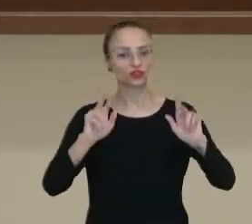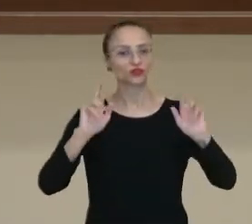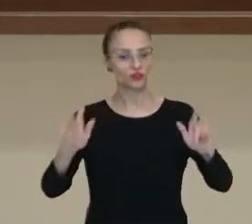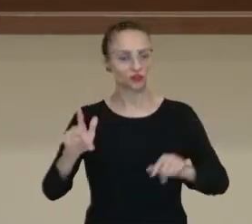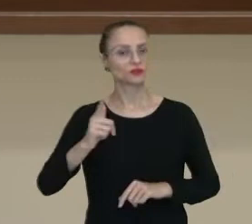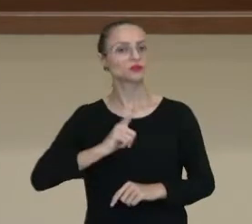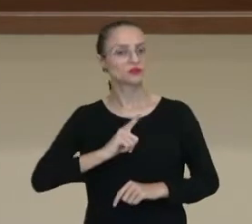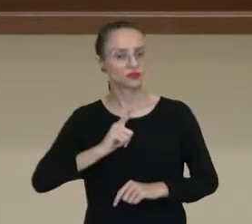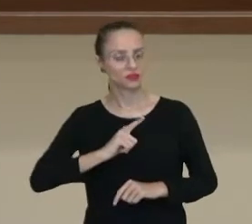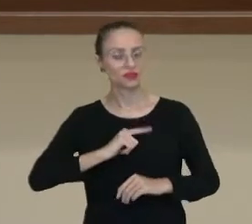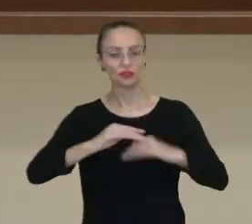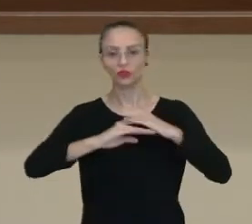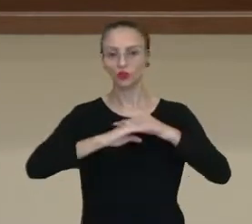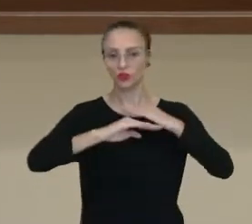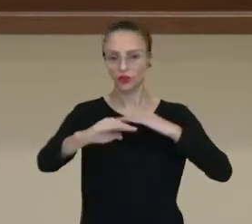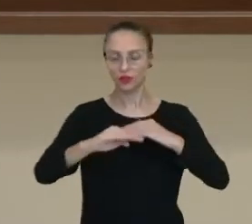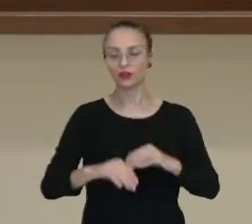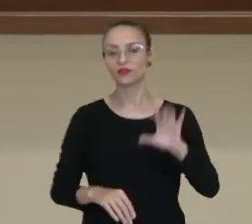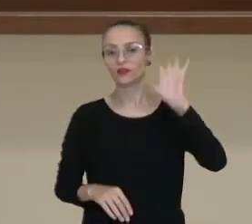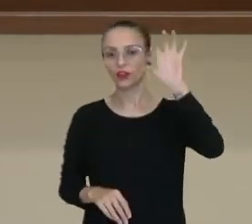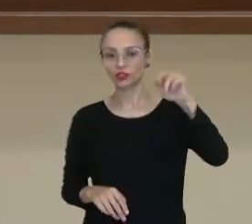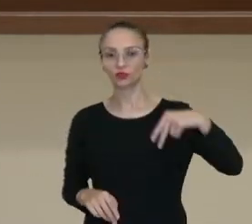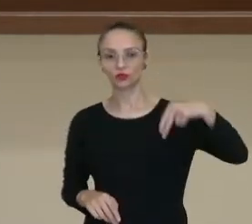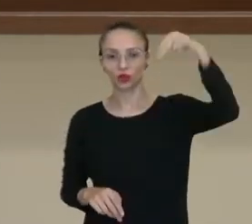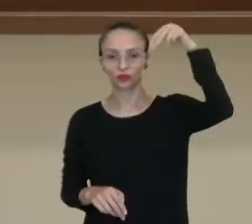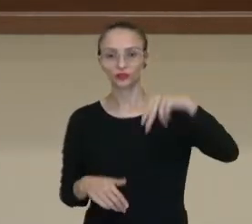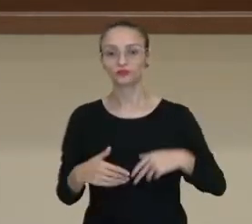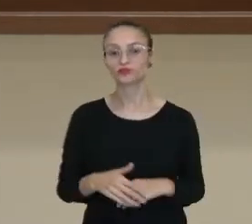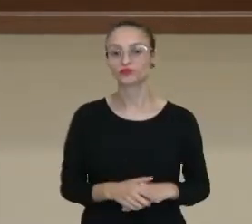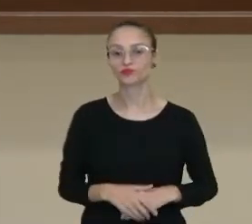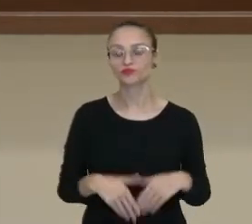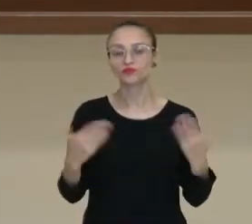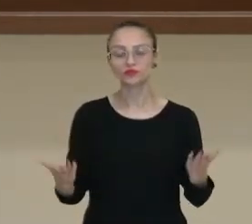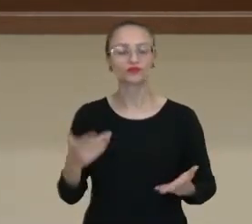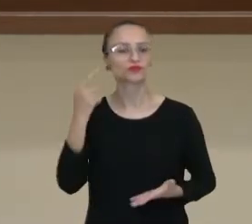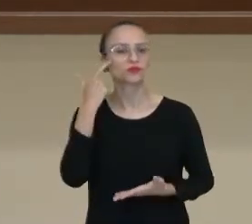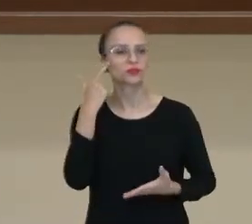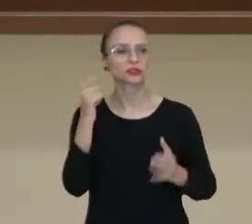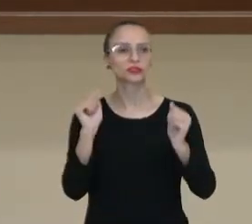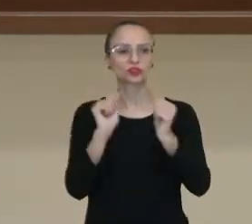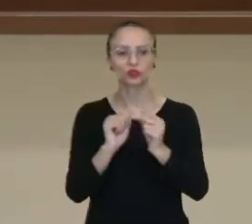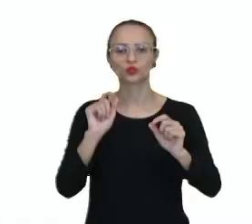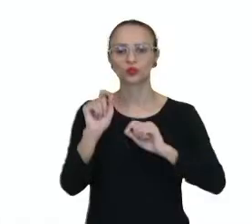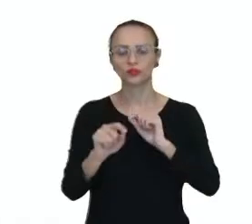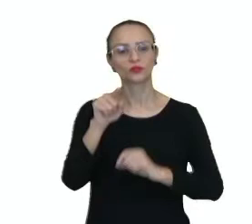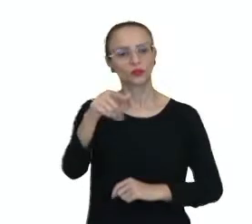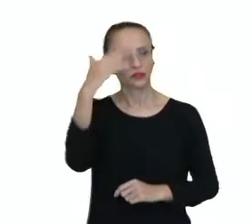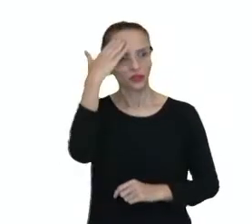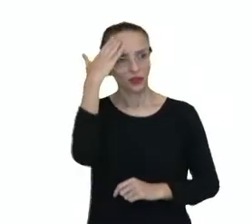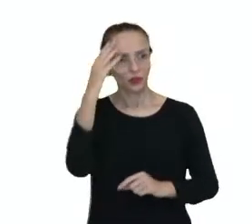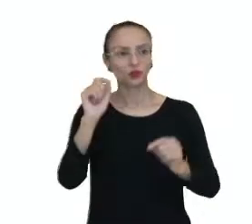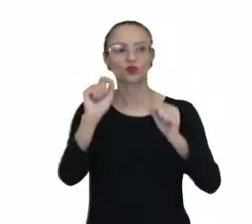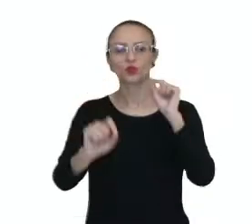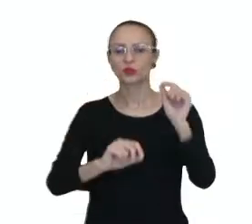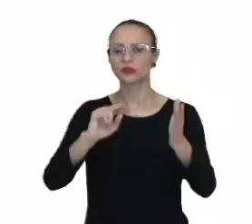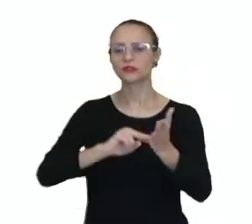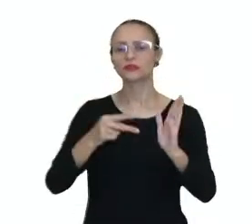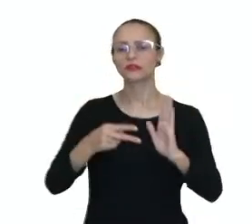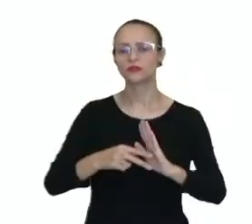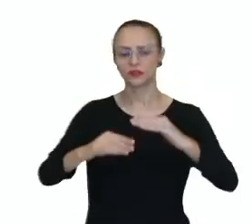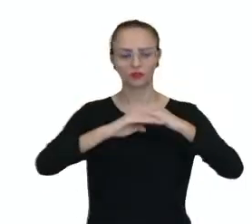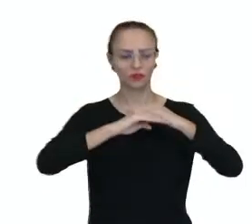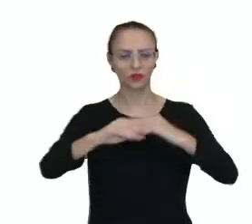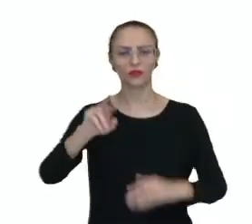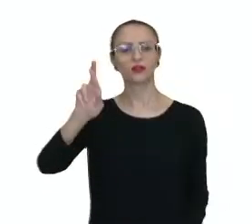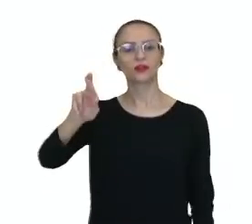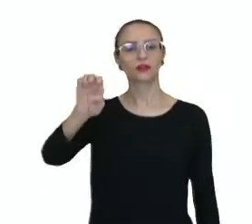que existem no relevo da região. Nesse sentido, vamos pensar juntos. Você sabe o que significa o termo relevo?